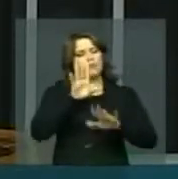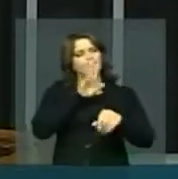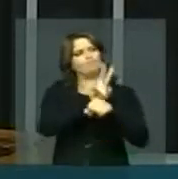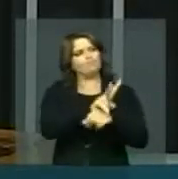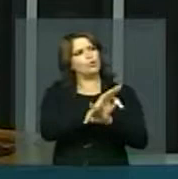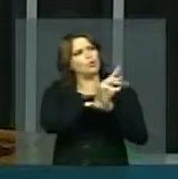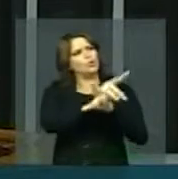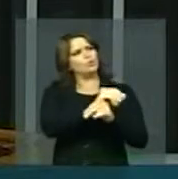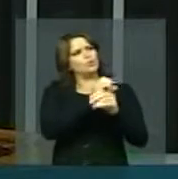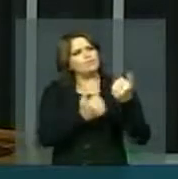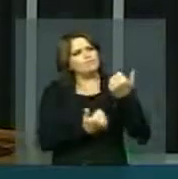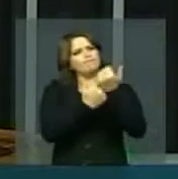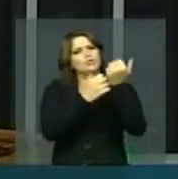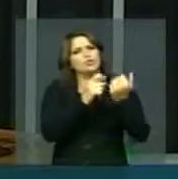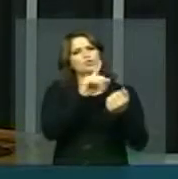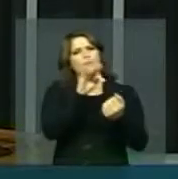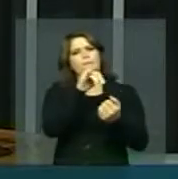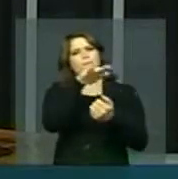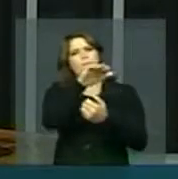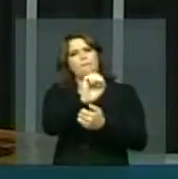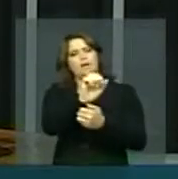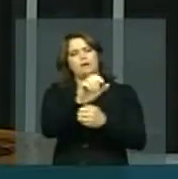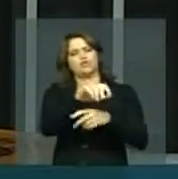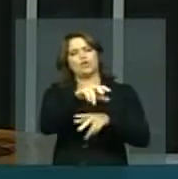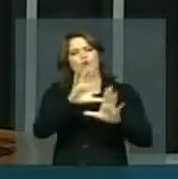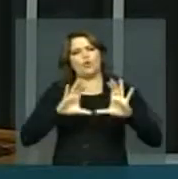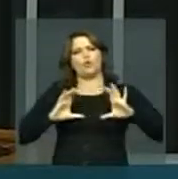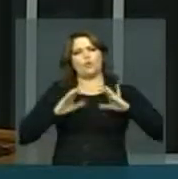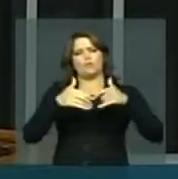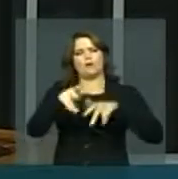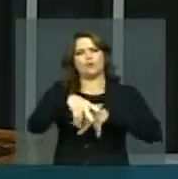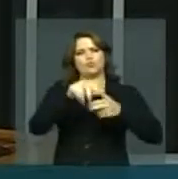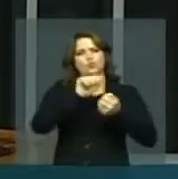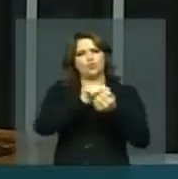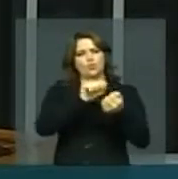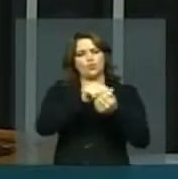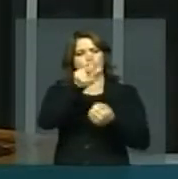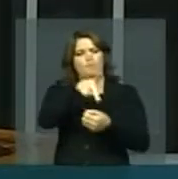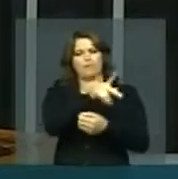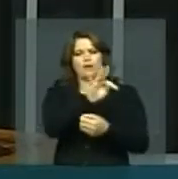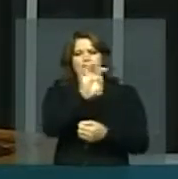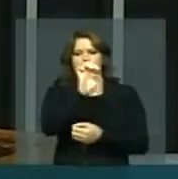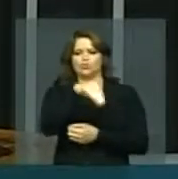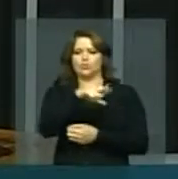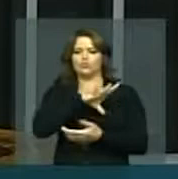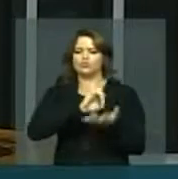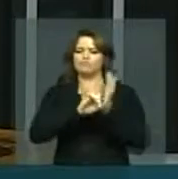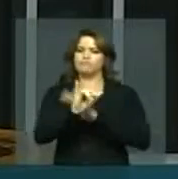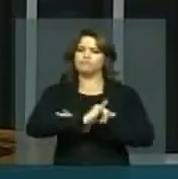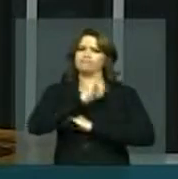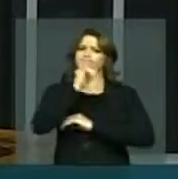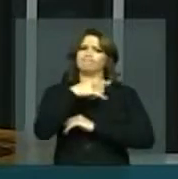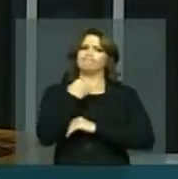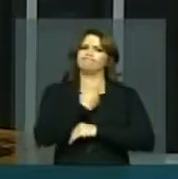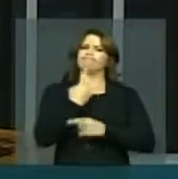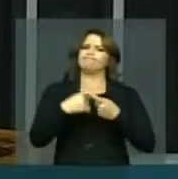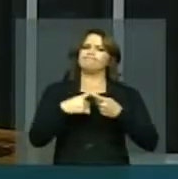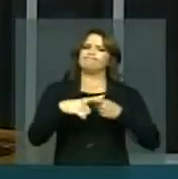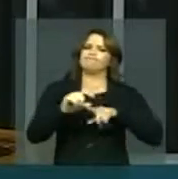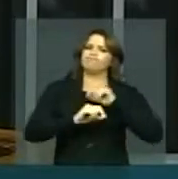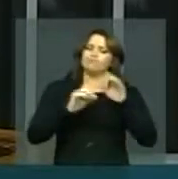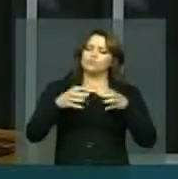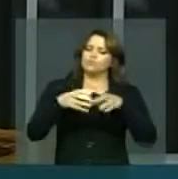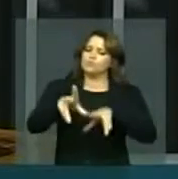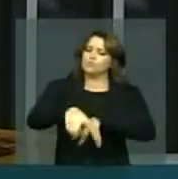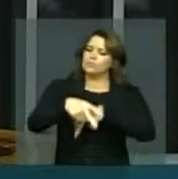como suplente da Comissão de Agricultura junto com o deputado Padre Tom e foi importante porque a